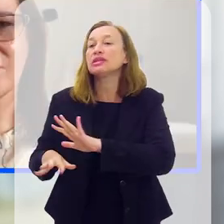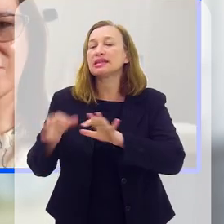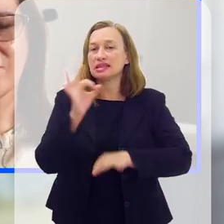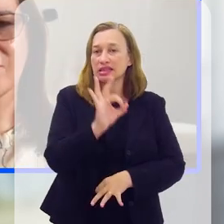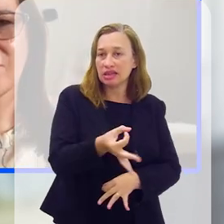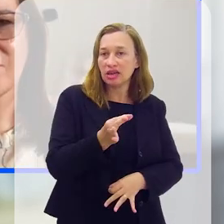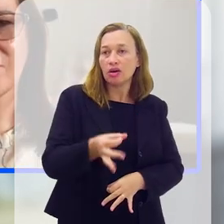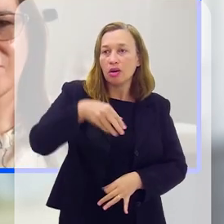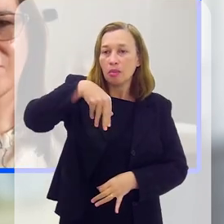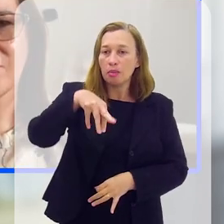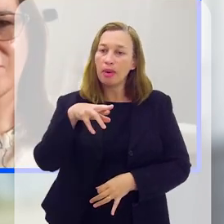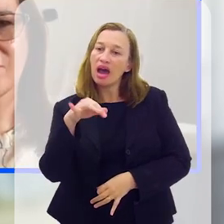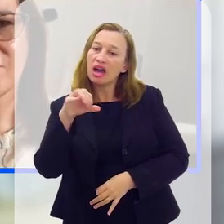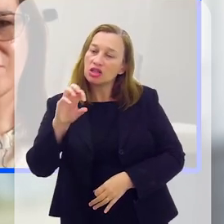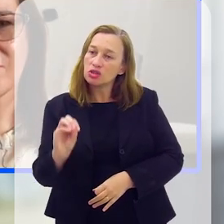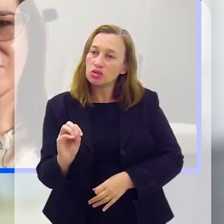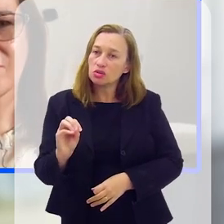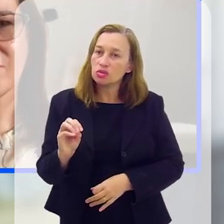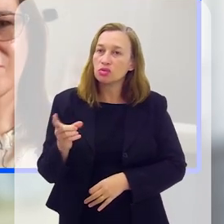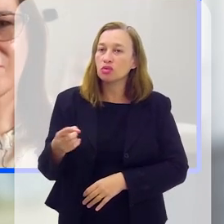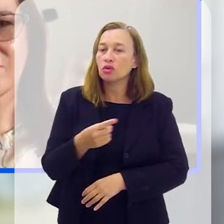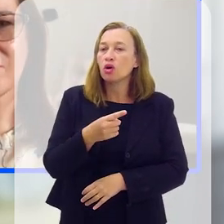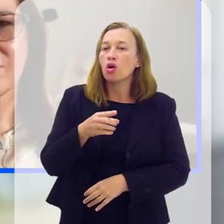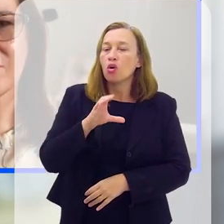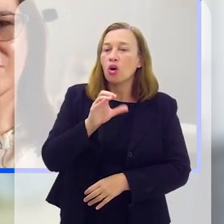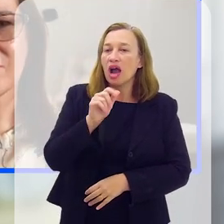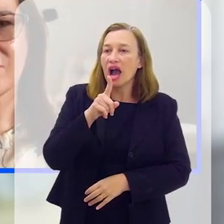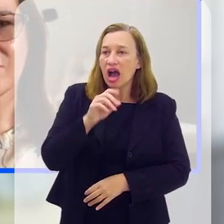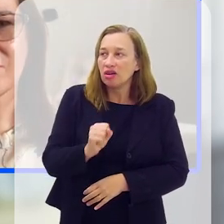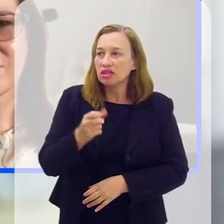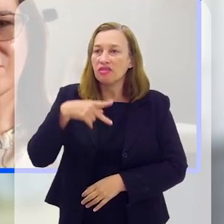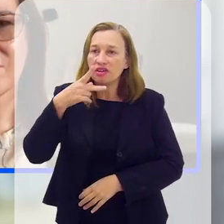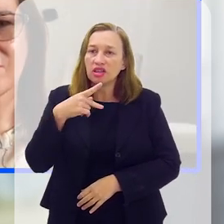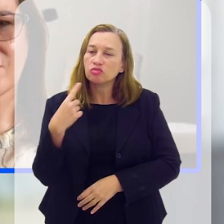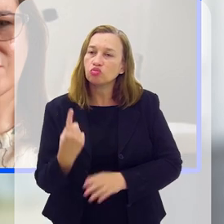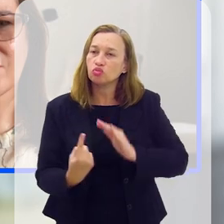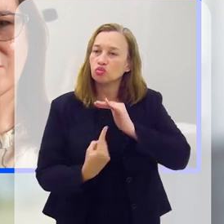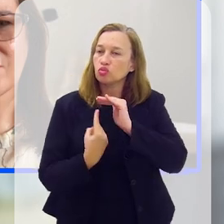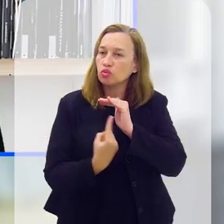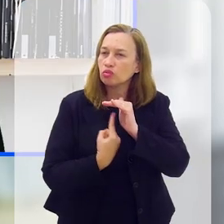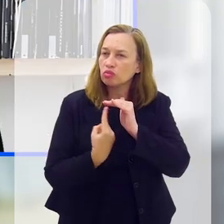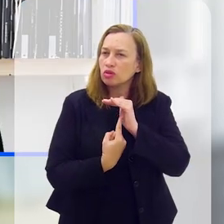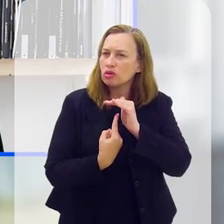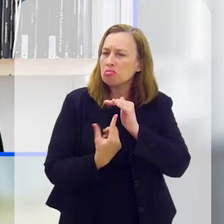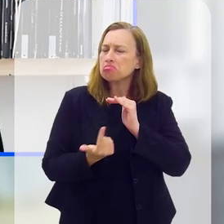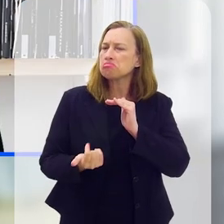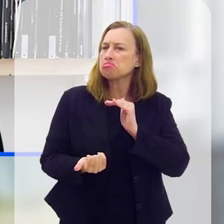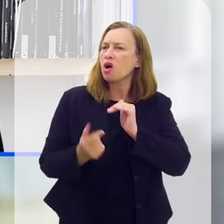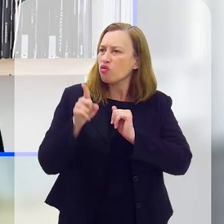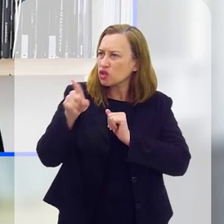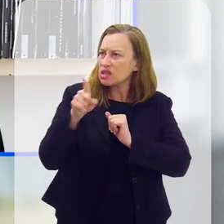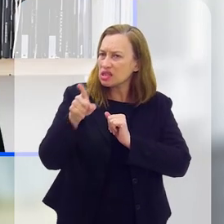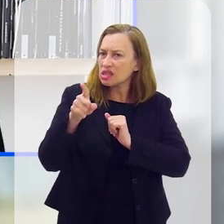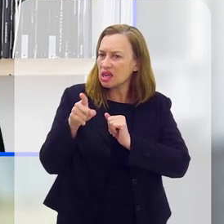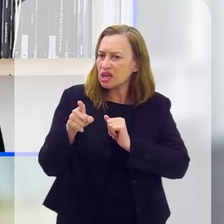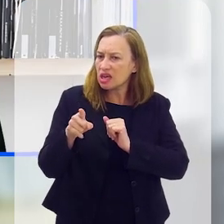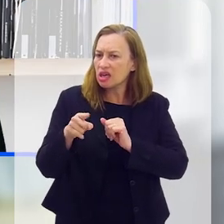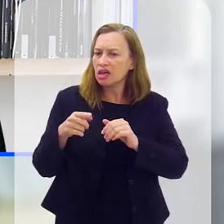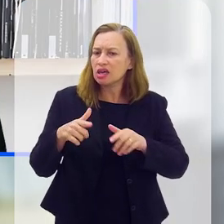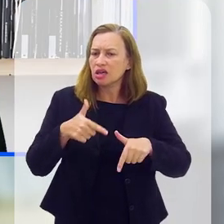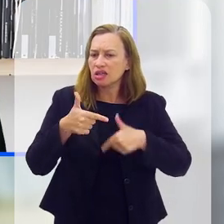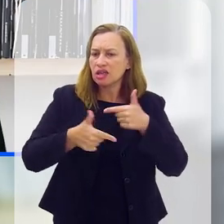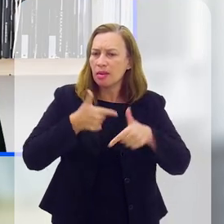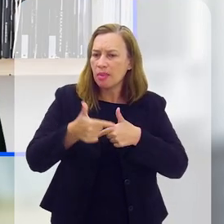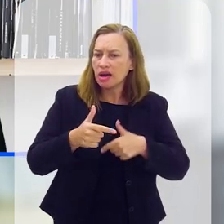Certo. E, Márcio, o Carlos estava falando ali da questão do isolamento social, né? Você que atua no